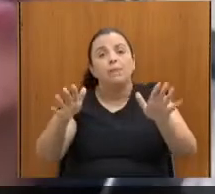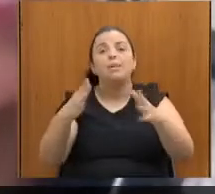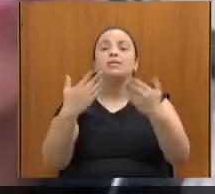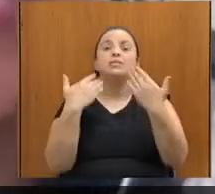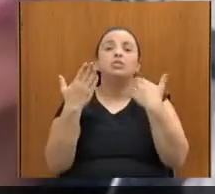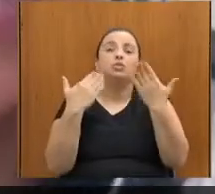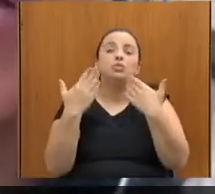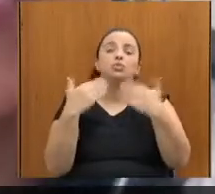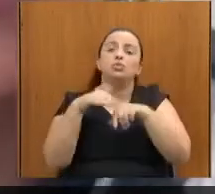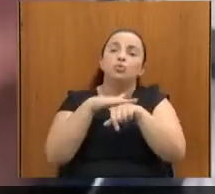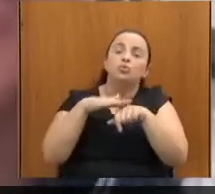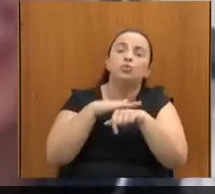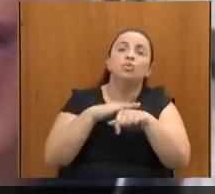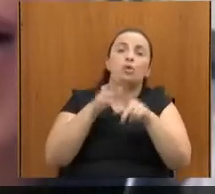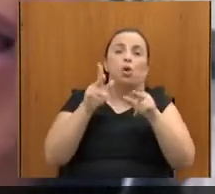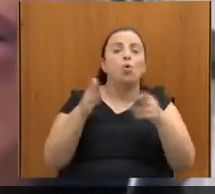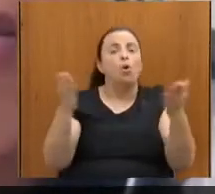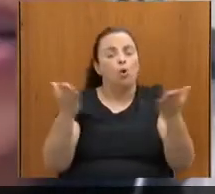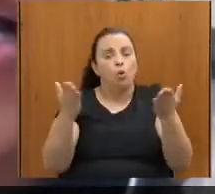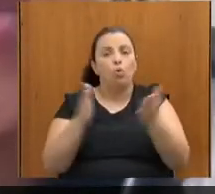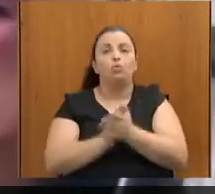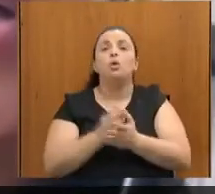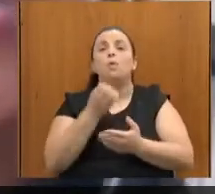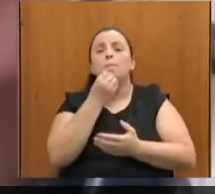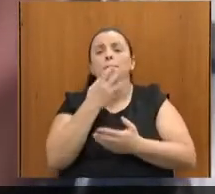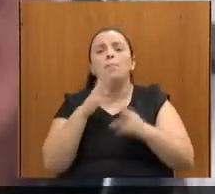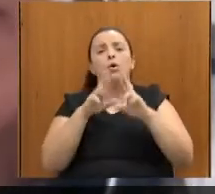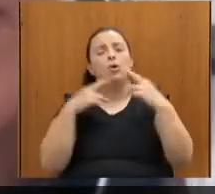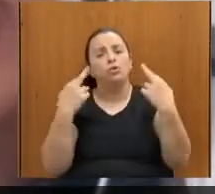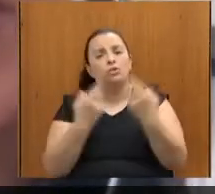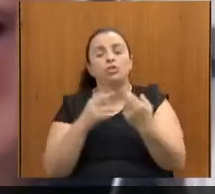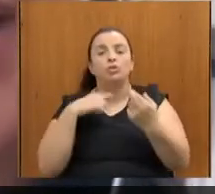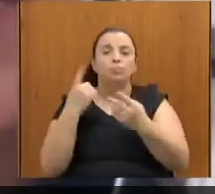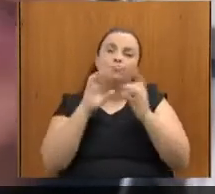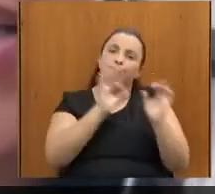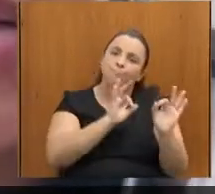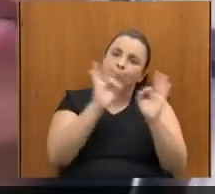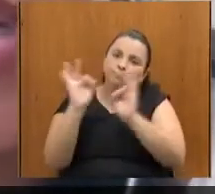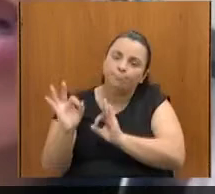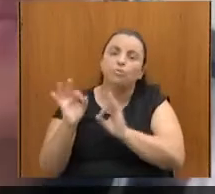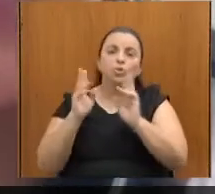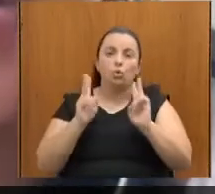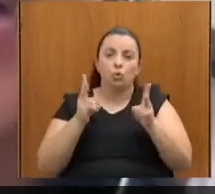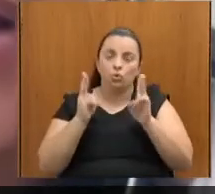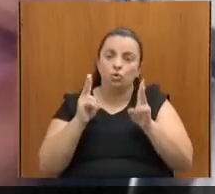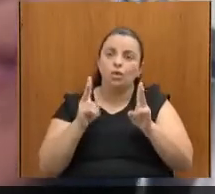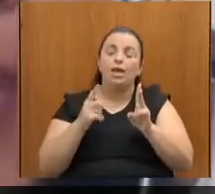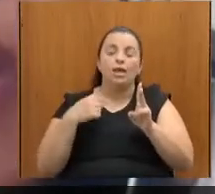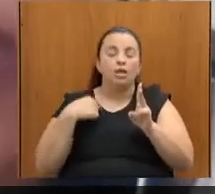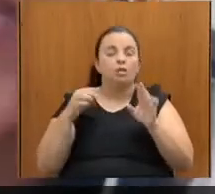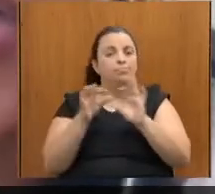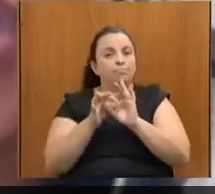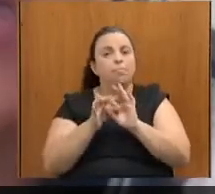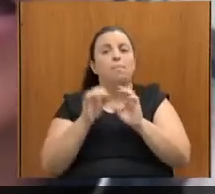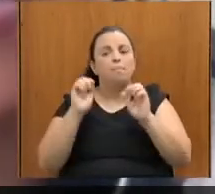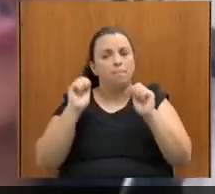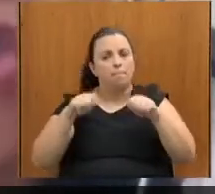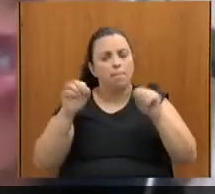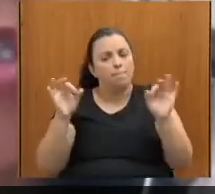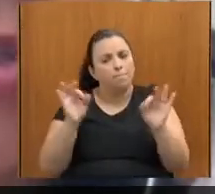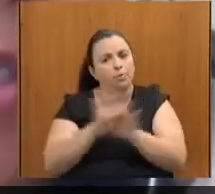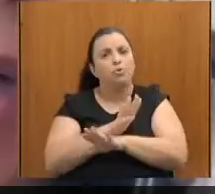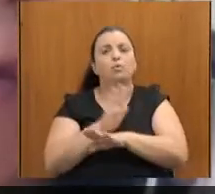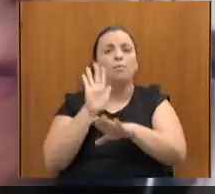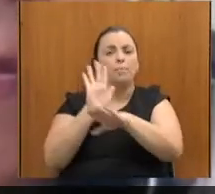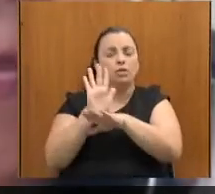audiência a todos e a todas. A gente segue aqui acompanhando e disponível para somar nessa luta que é uma luta em prol da dignidade da